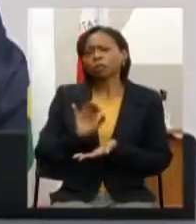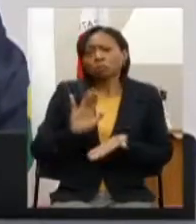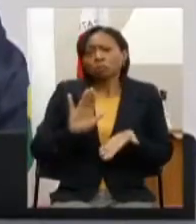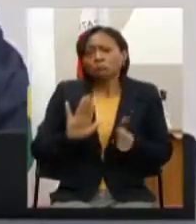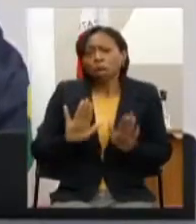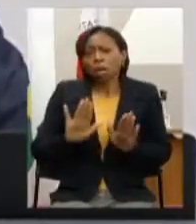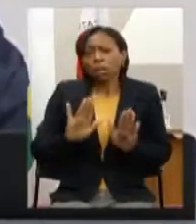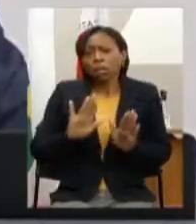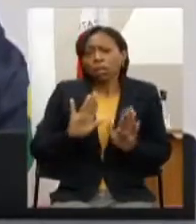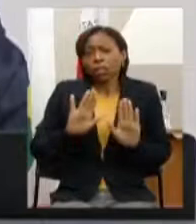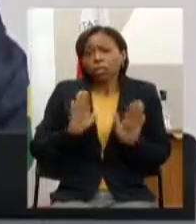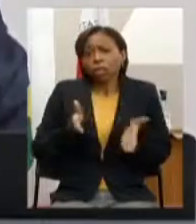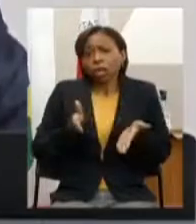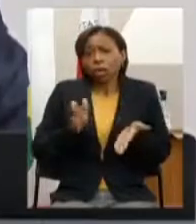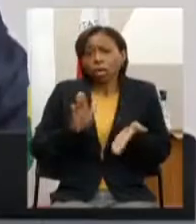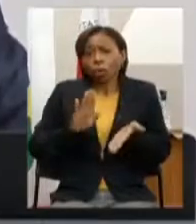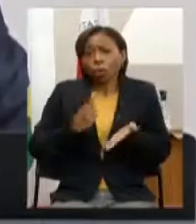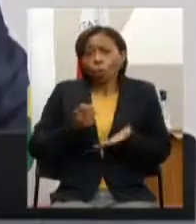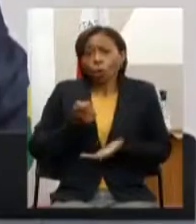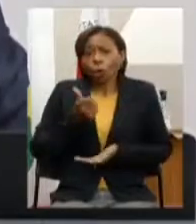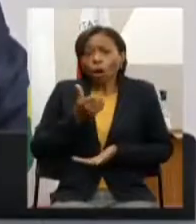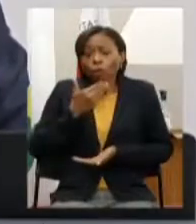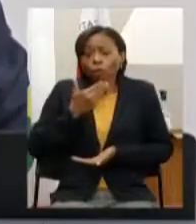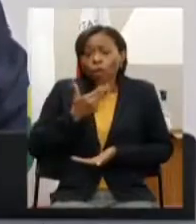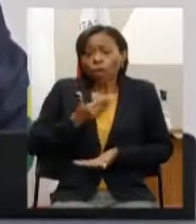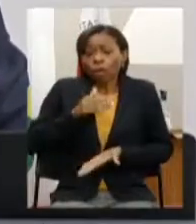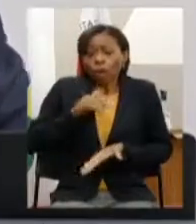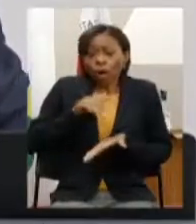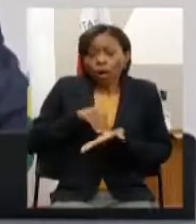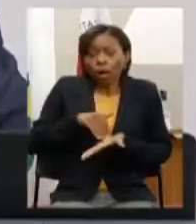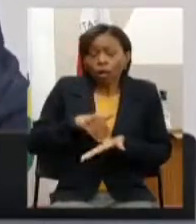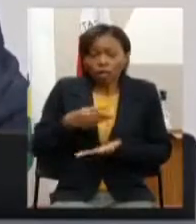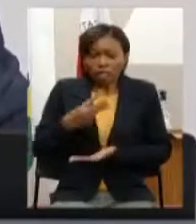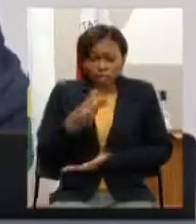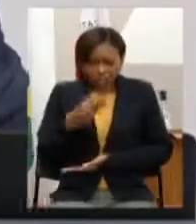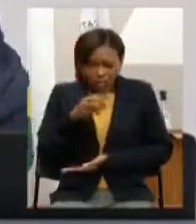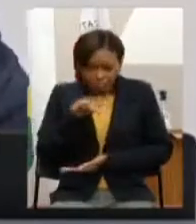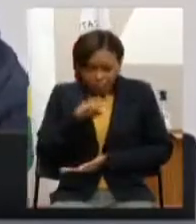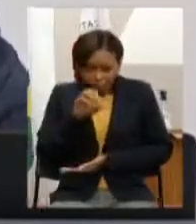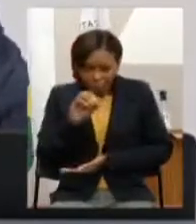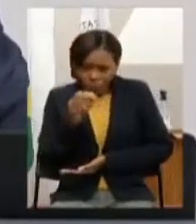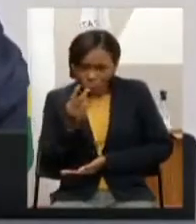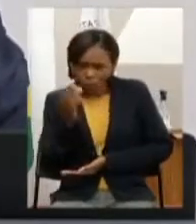final do ano e 3,02% nunca na história